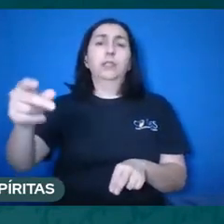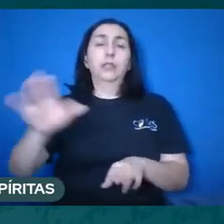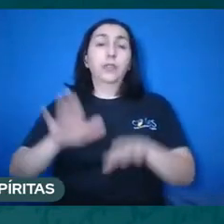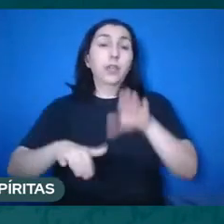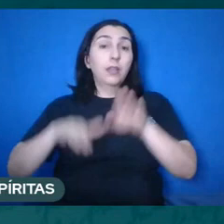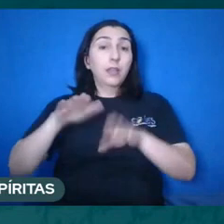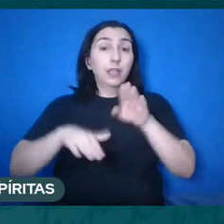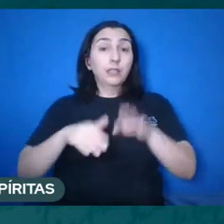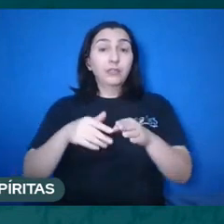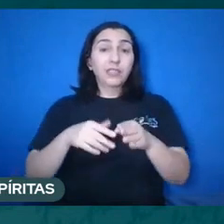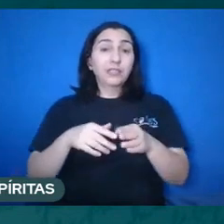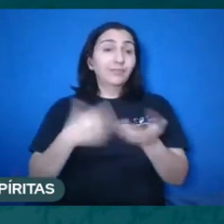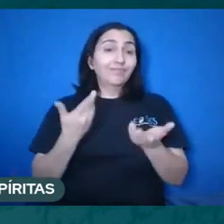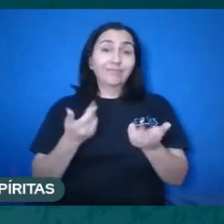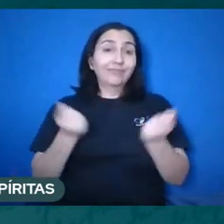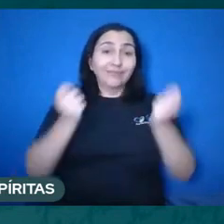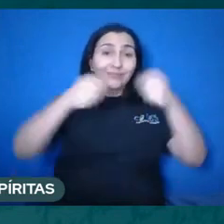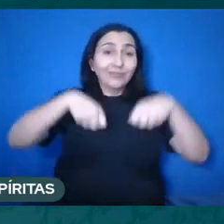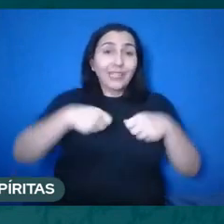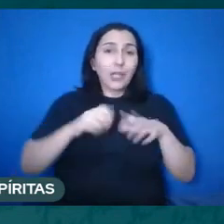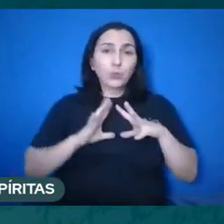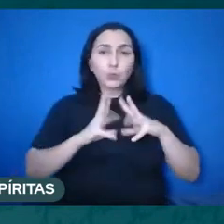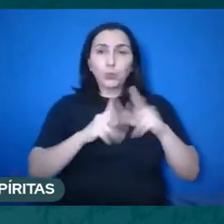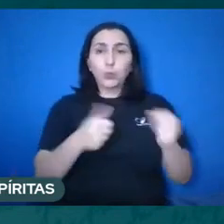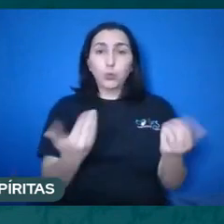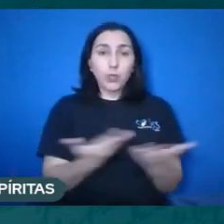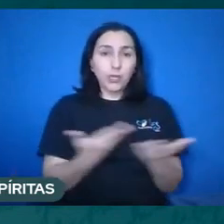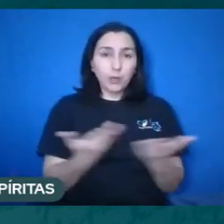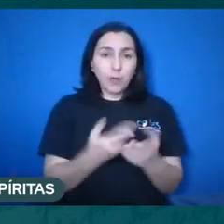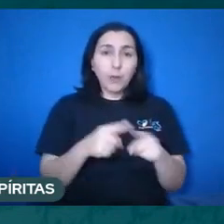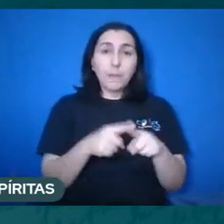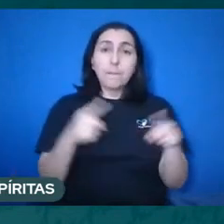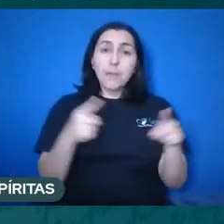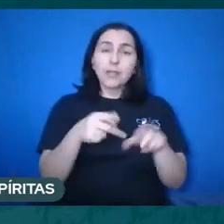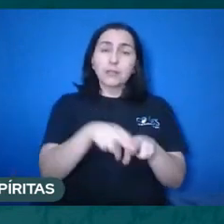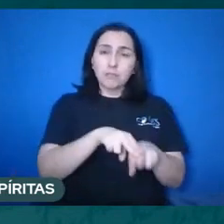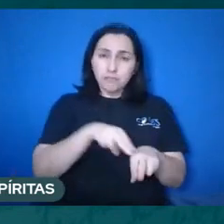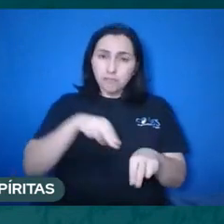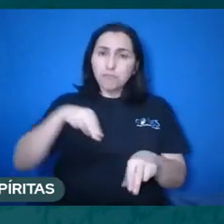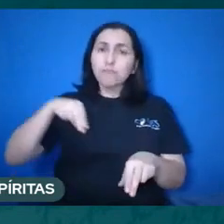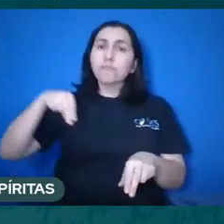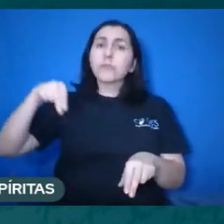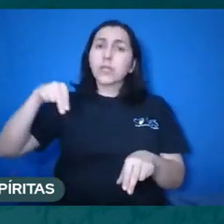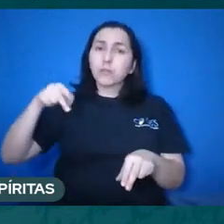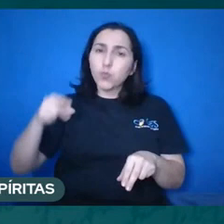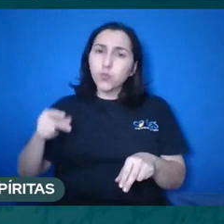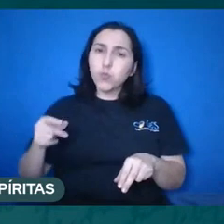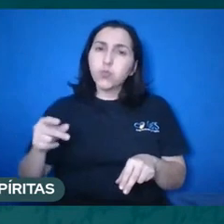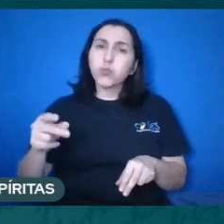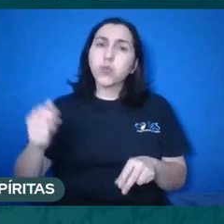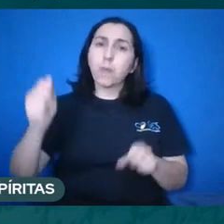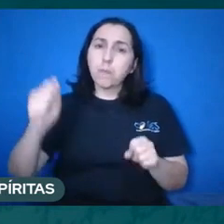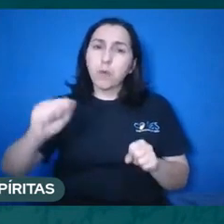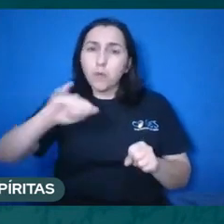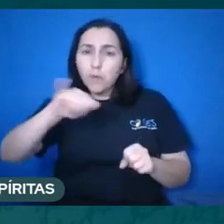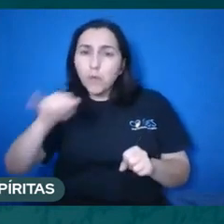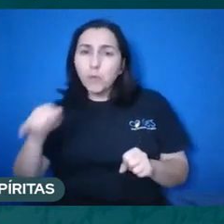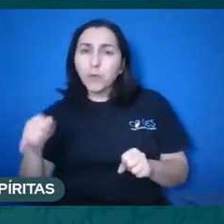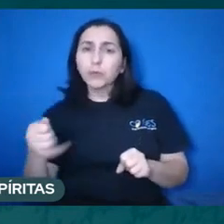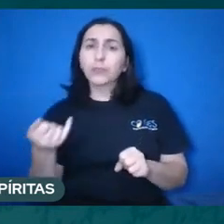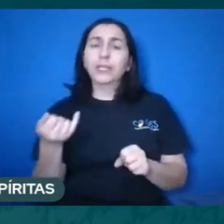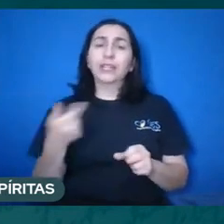pode ser refeito lá à frente, aquilo que foi desfeito agora pode ser reconstruído lá na frente,